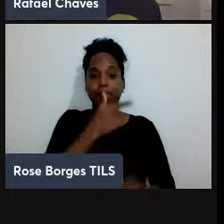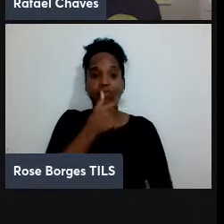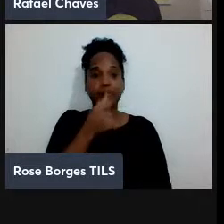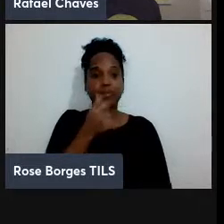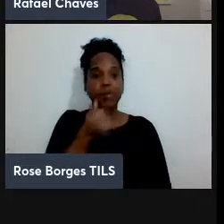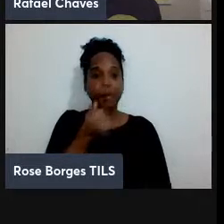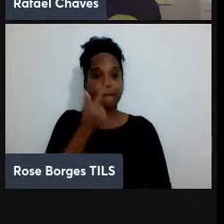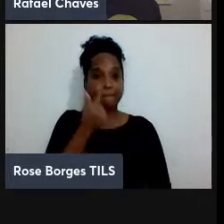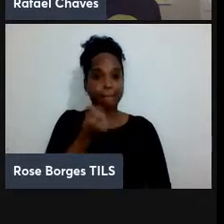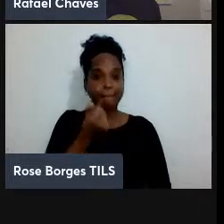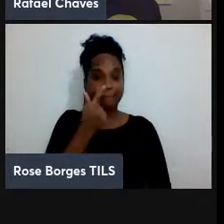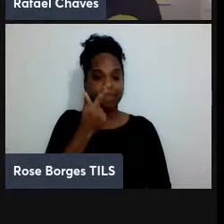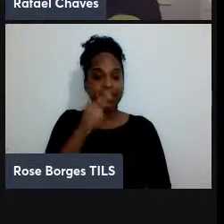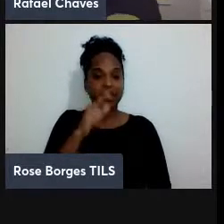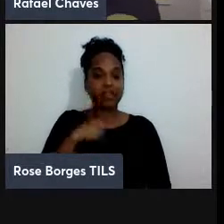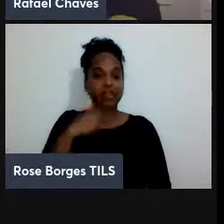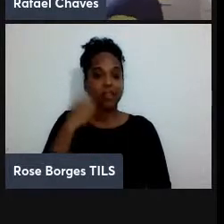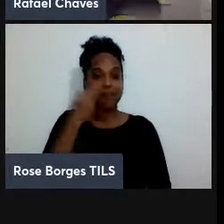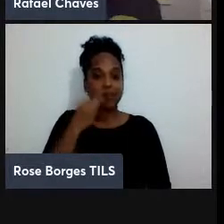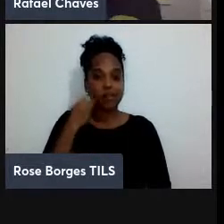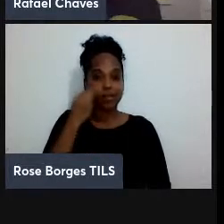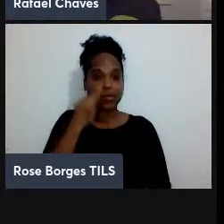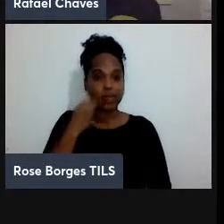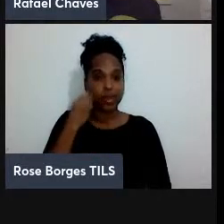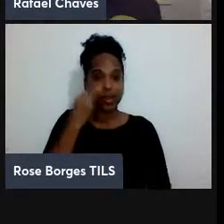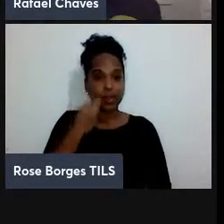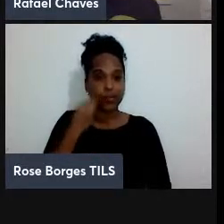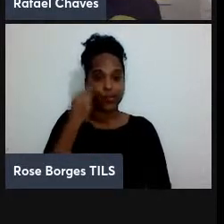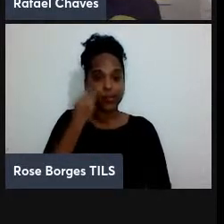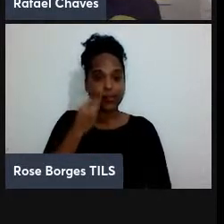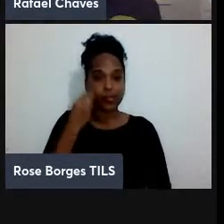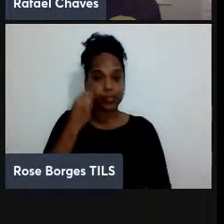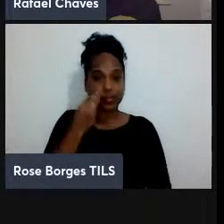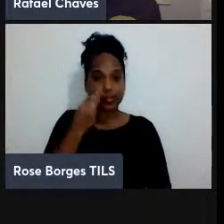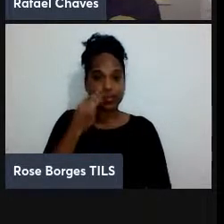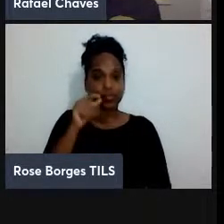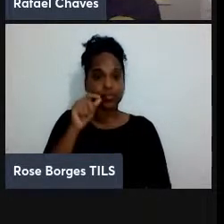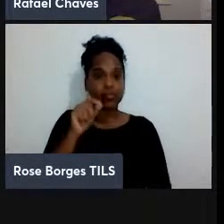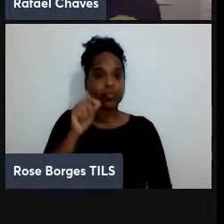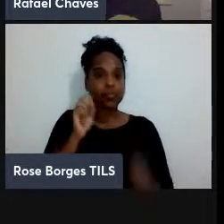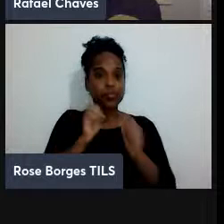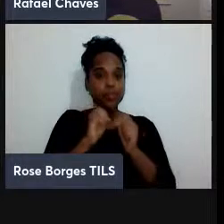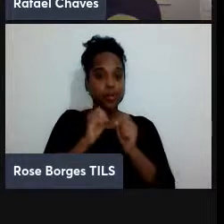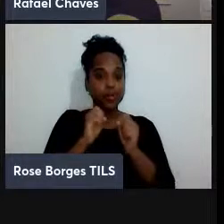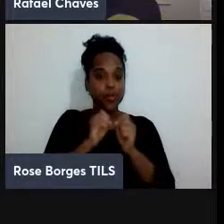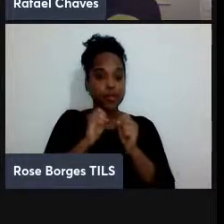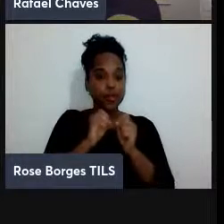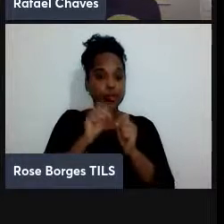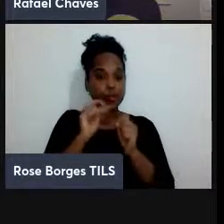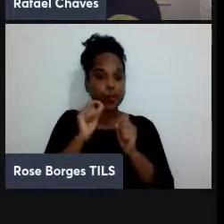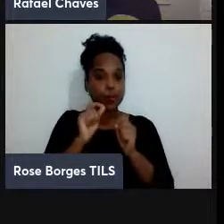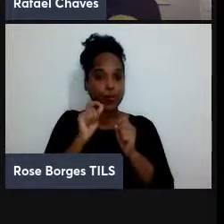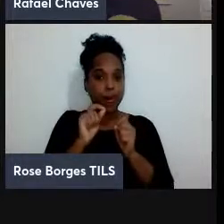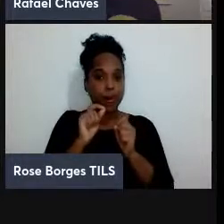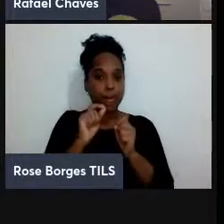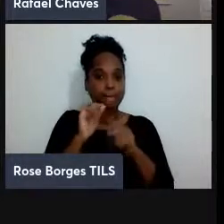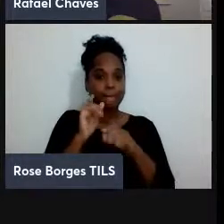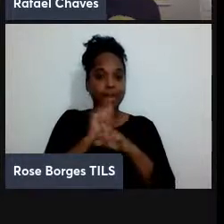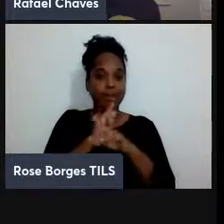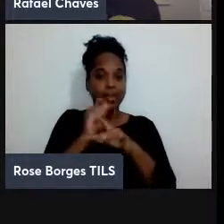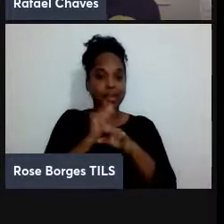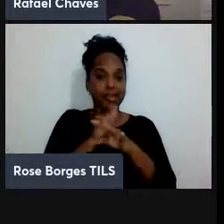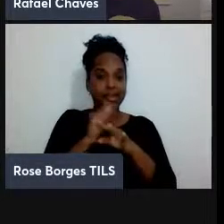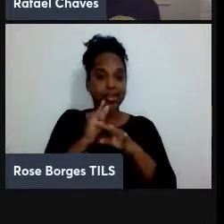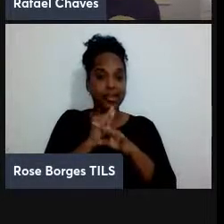esse experimento do Anton Zeininger que ganhou o prêmio Nobel hoje em ele fez o teleporte quântico entre duas ilhas no Atlântico